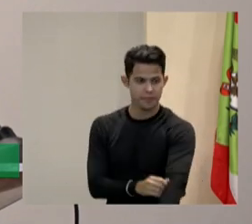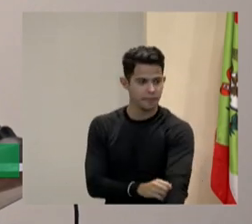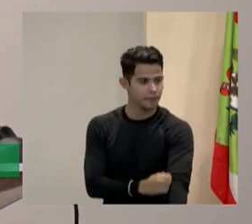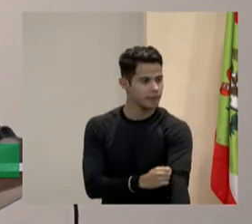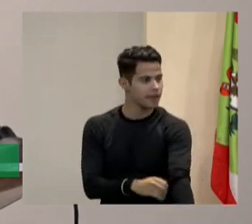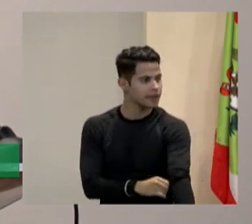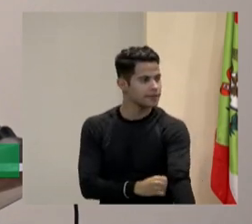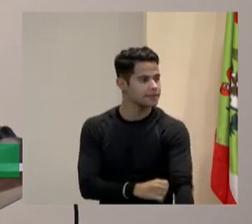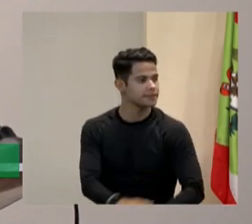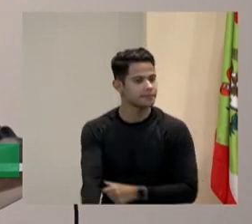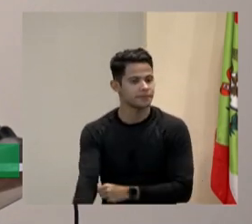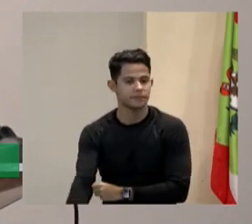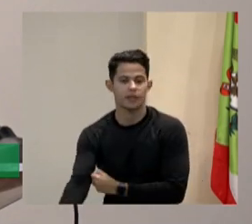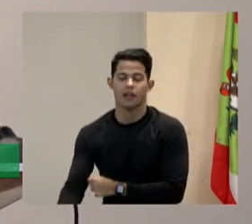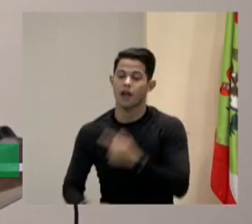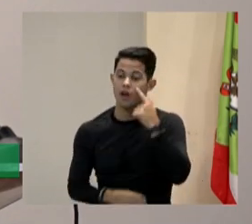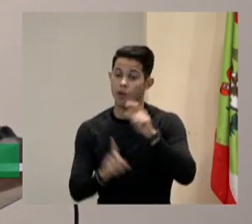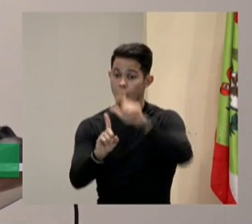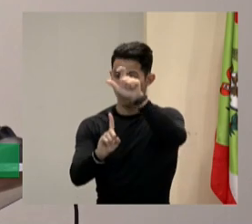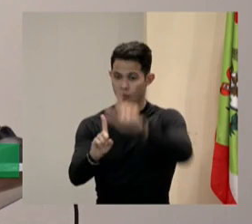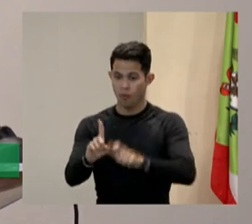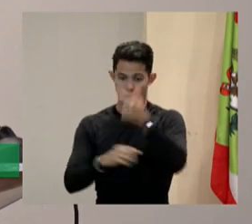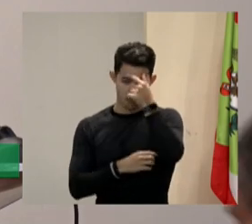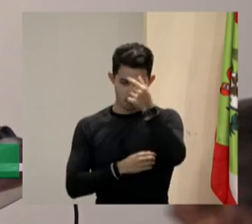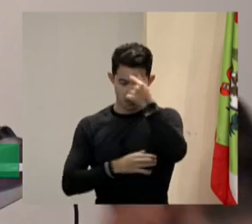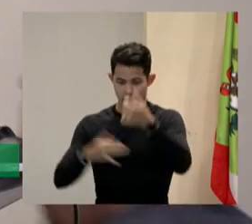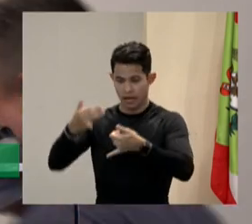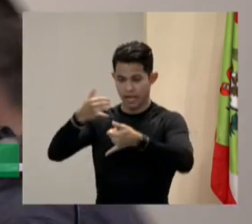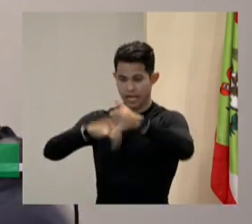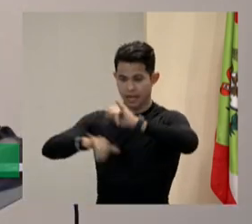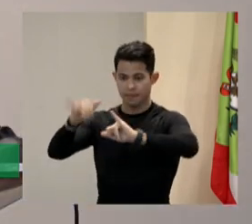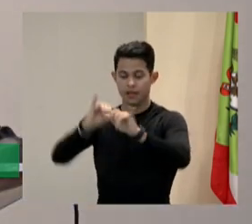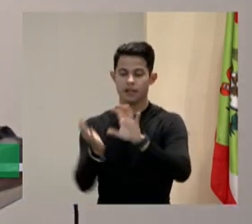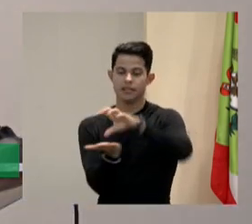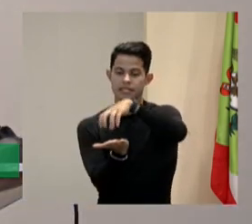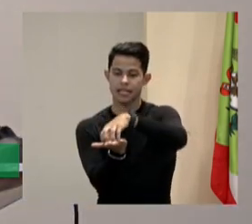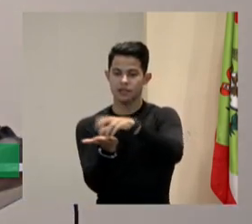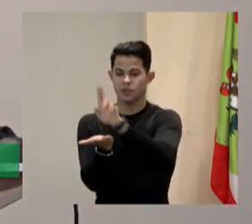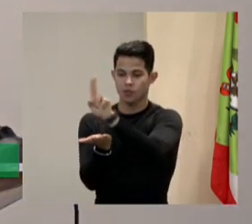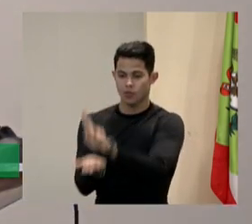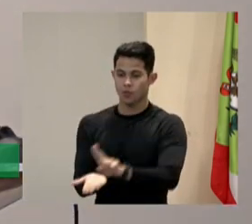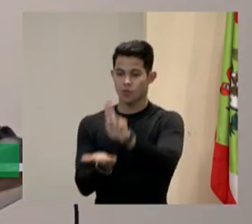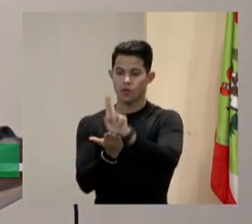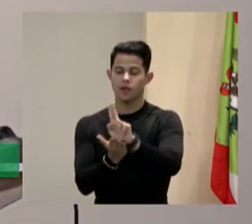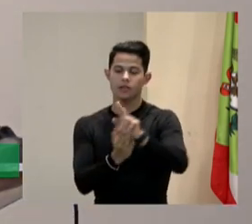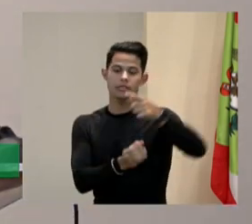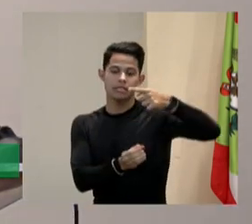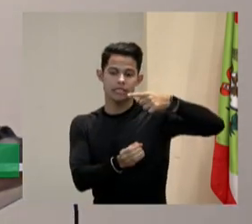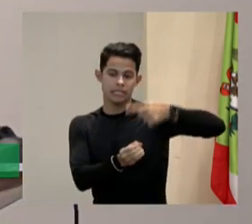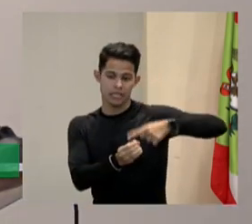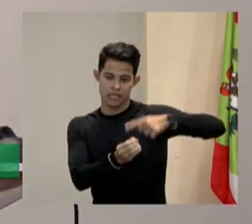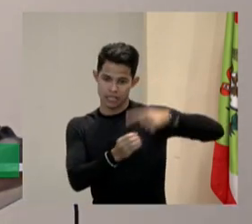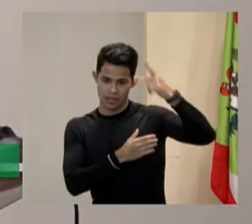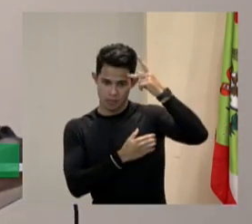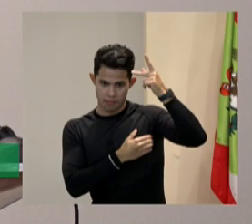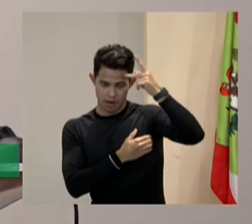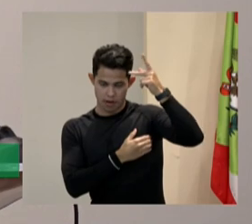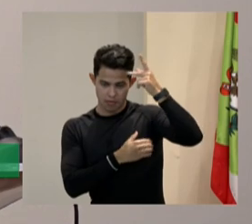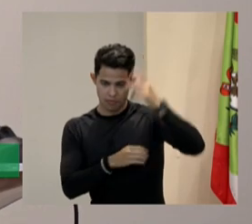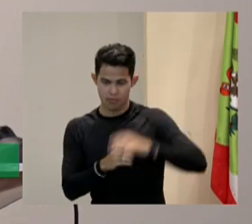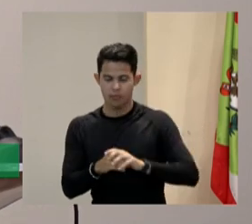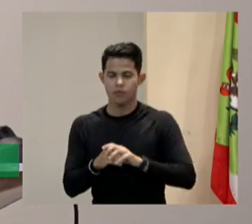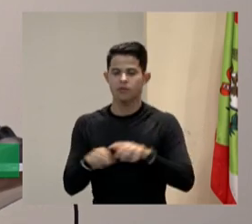Tony Marcos é graduado em Química pelo Centro Universitário Fundação Santo André e MBI em